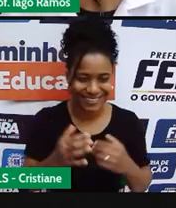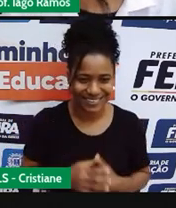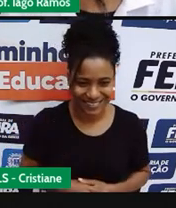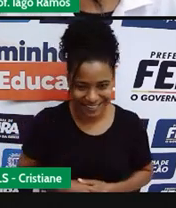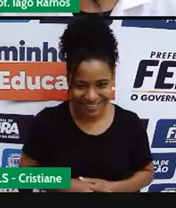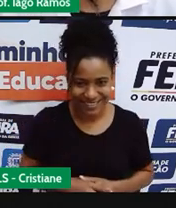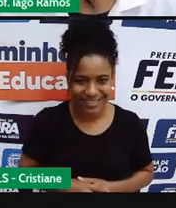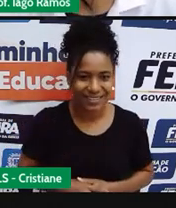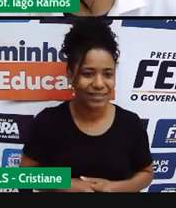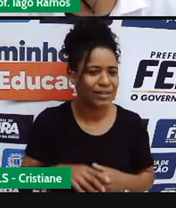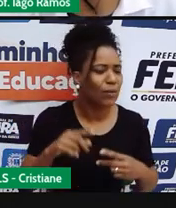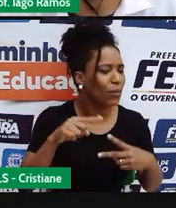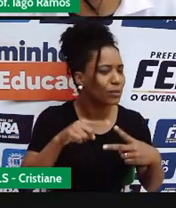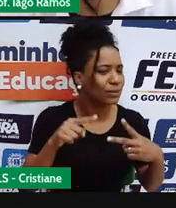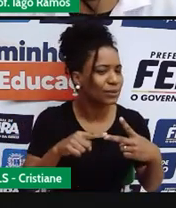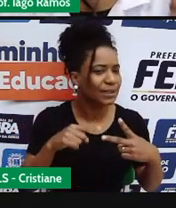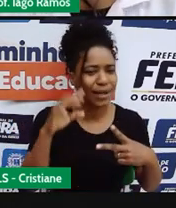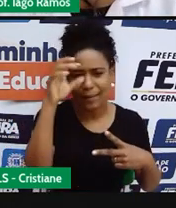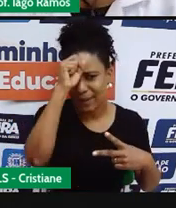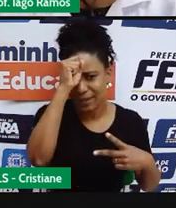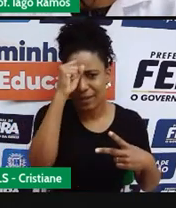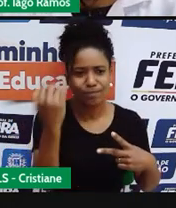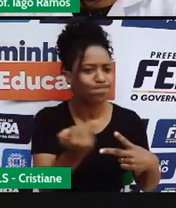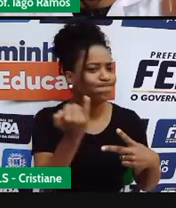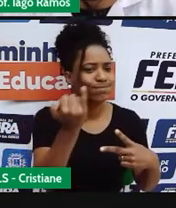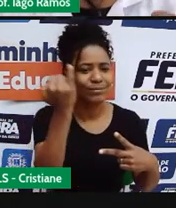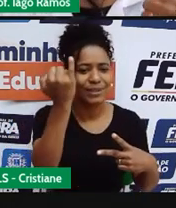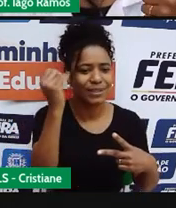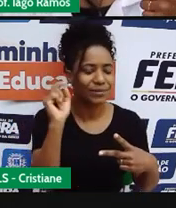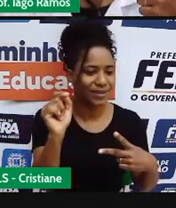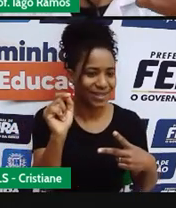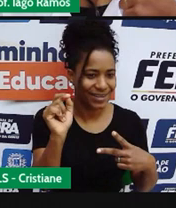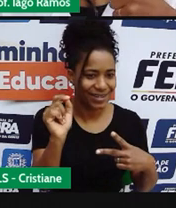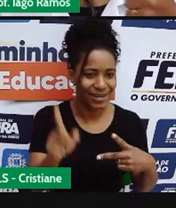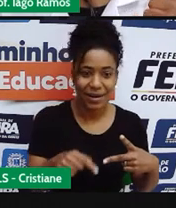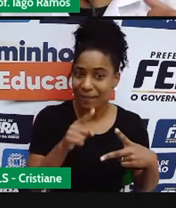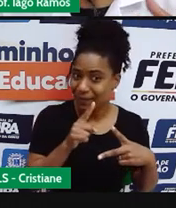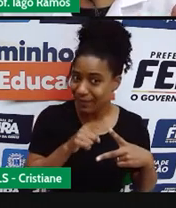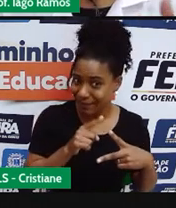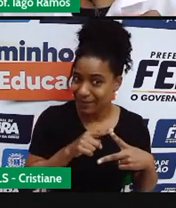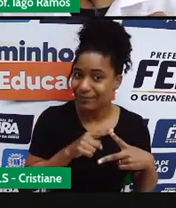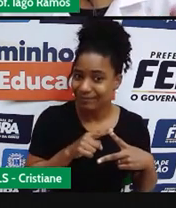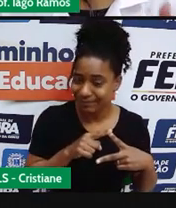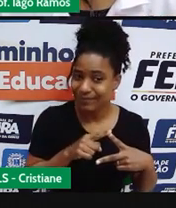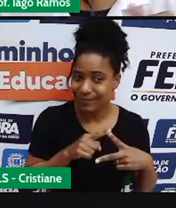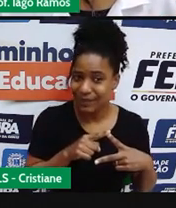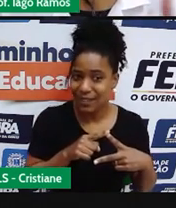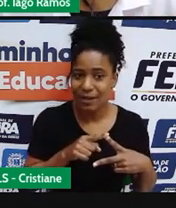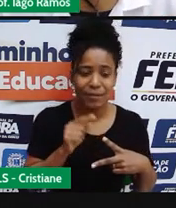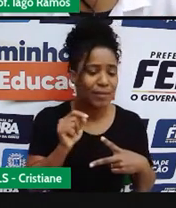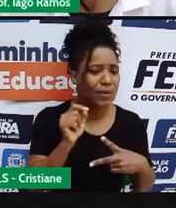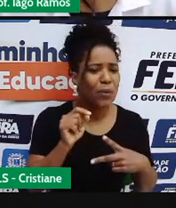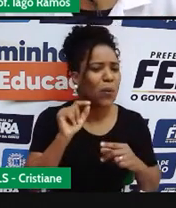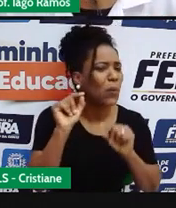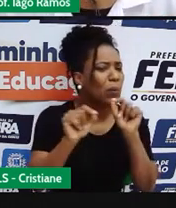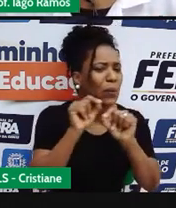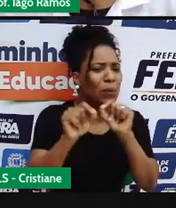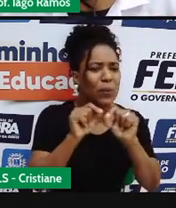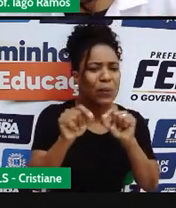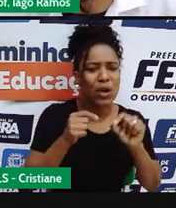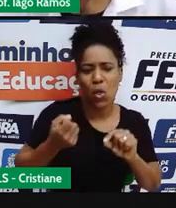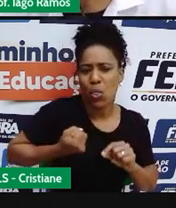E o que é que foi importante nessa aula? Primeiro, compreender o que é que significa grandeza,